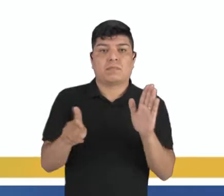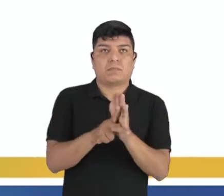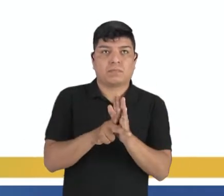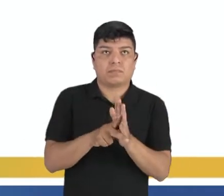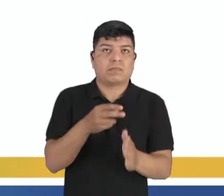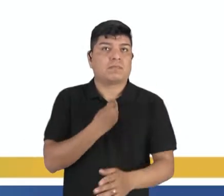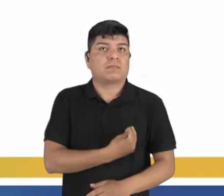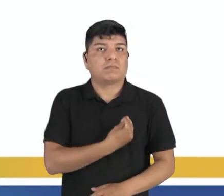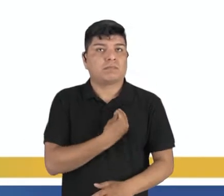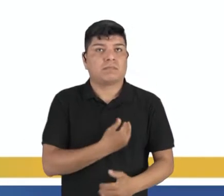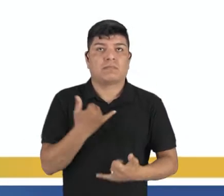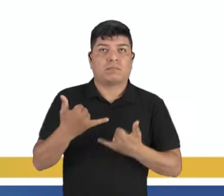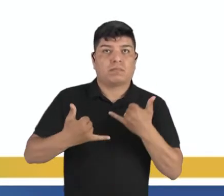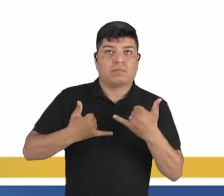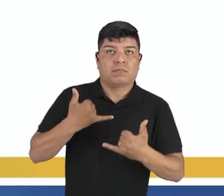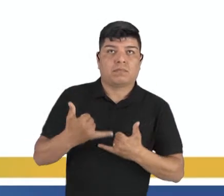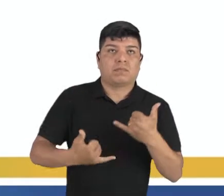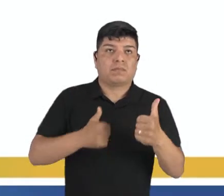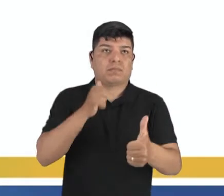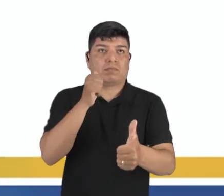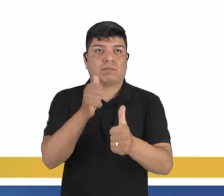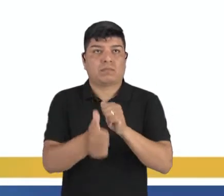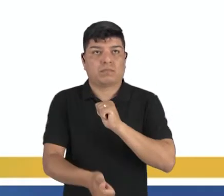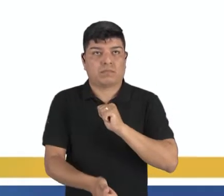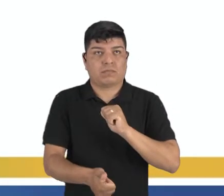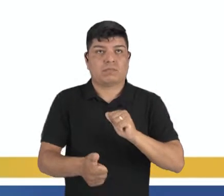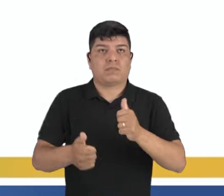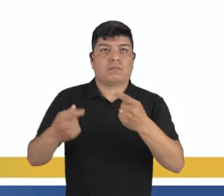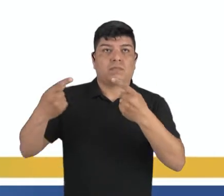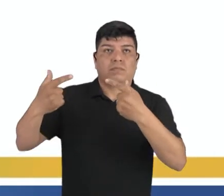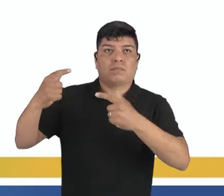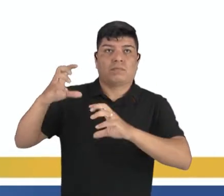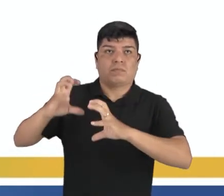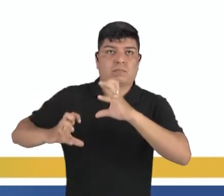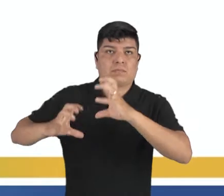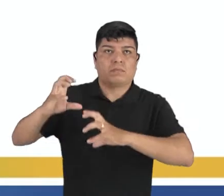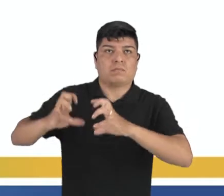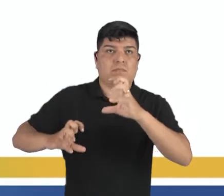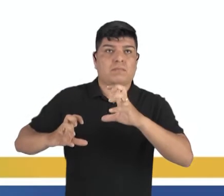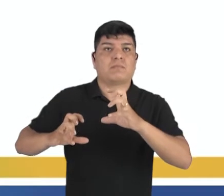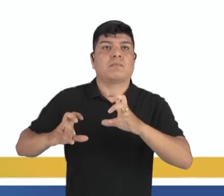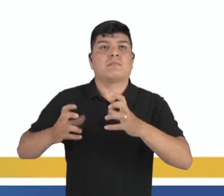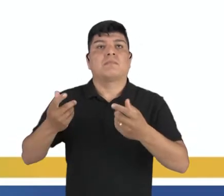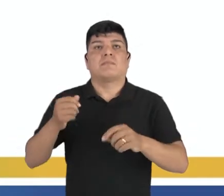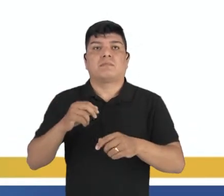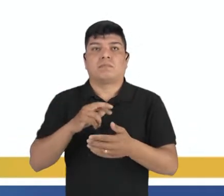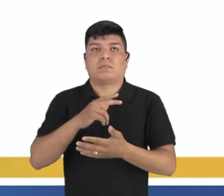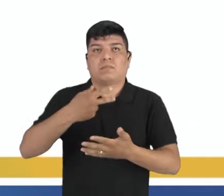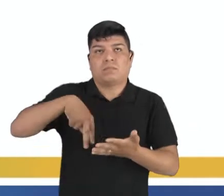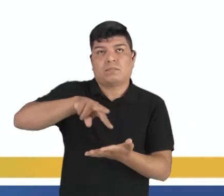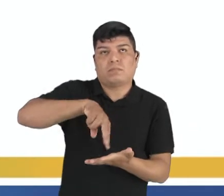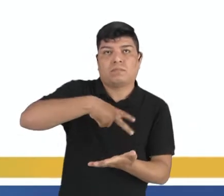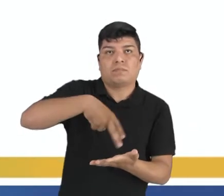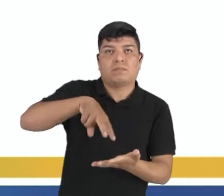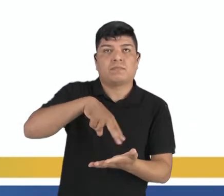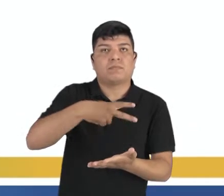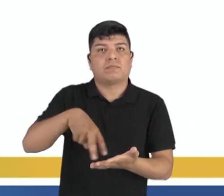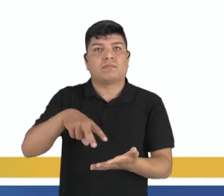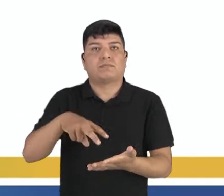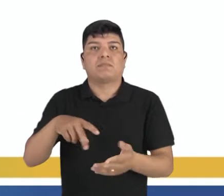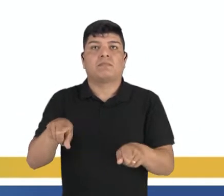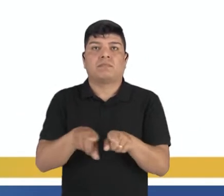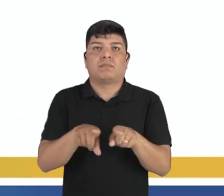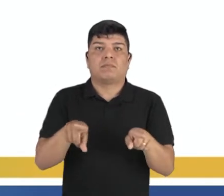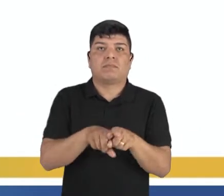presentes nos jogos, nos esportes, nas lutas, ginásticas, danças e nas atividades